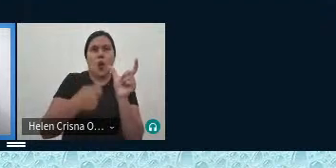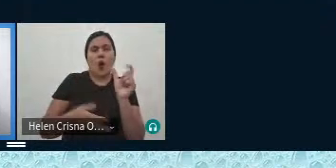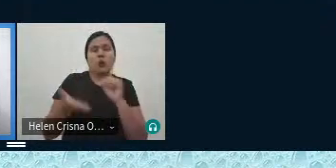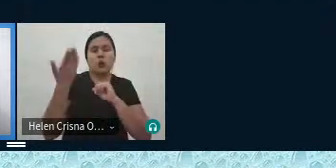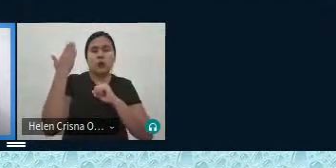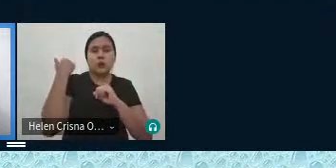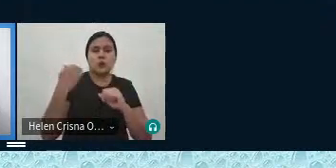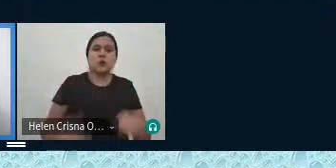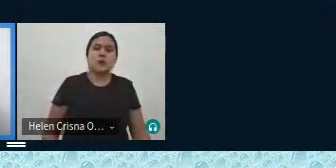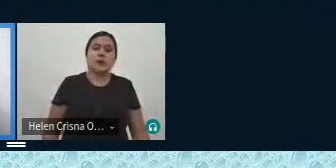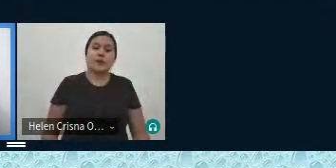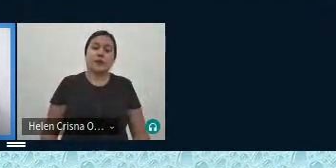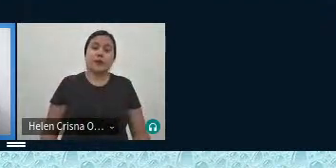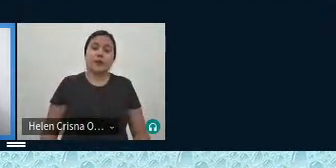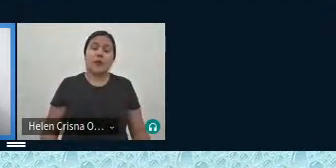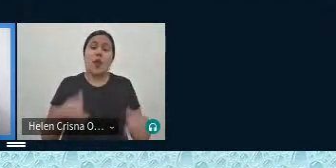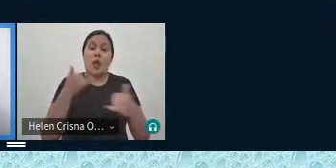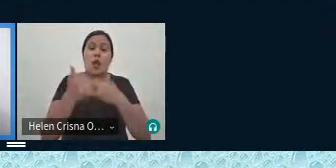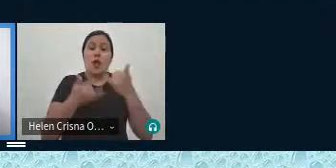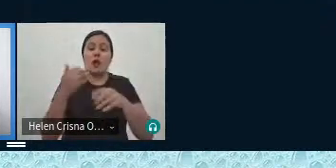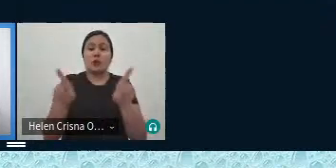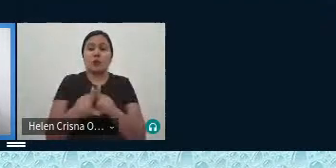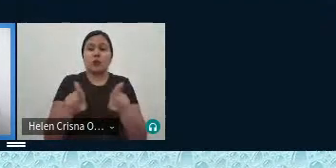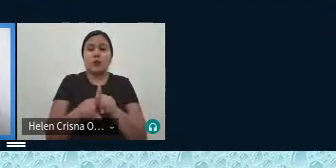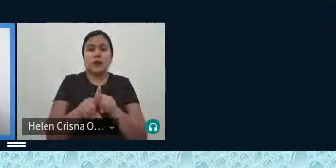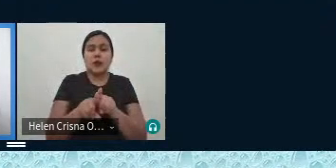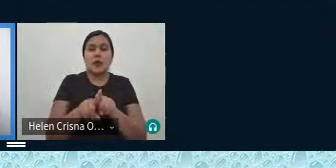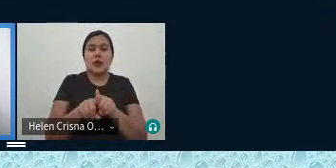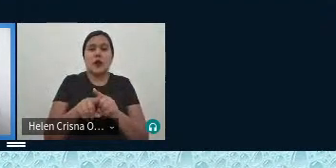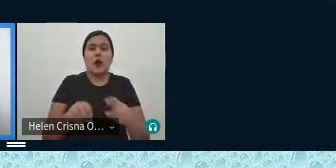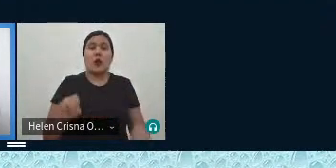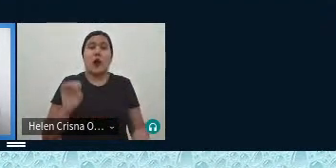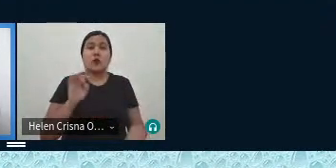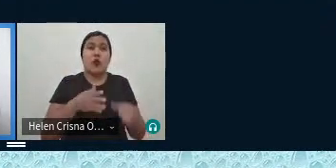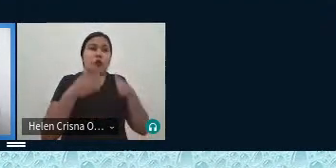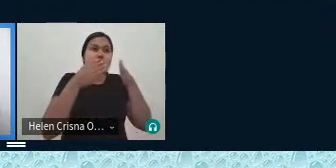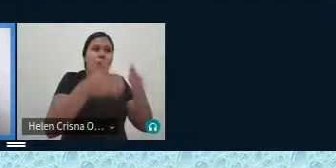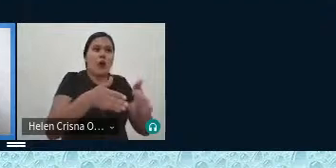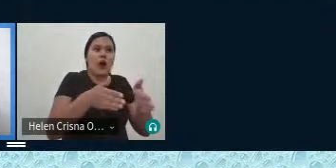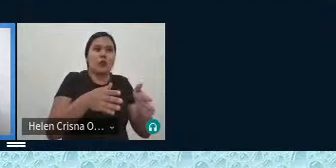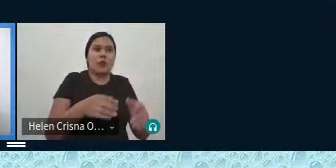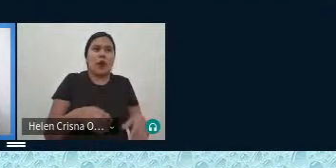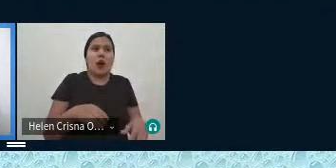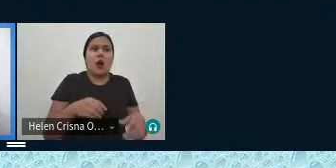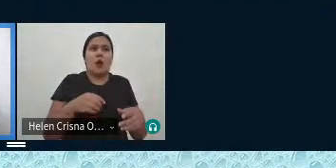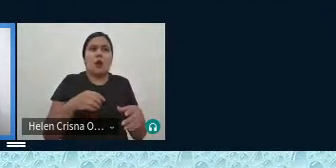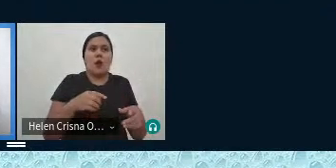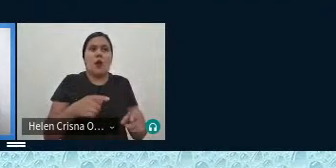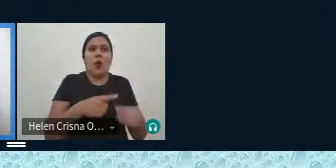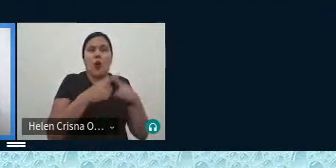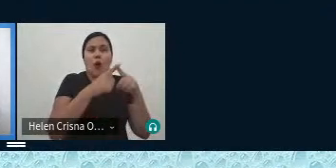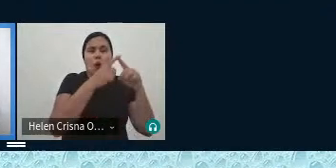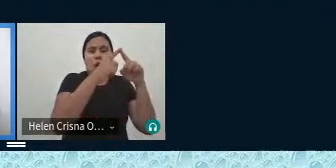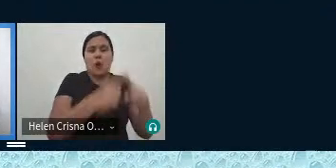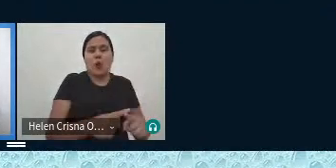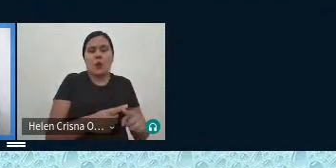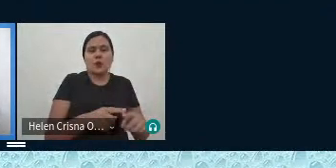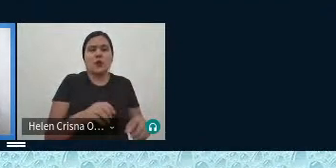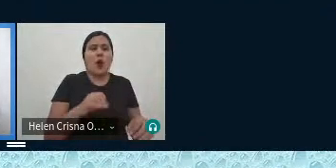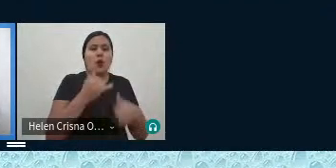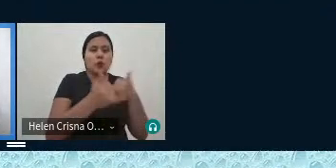e esses jogos também eles não estão voltados só para a competição entre os jogadores então